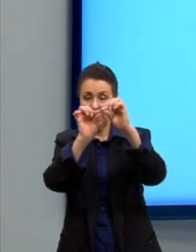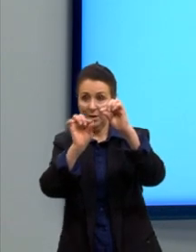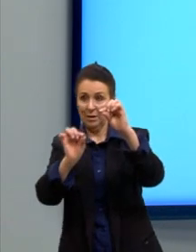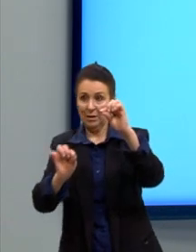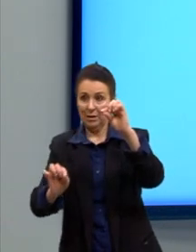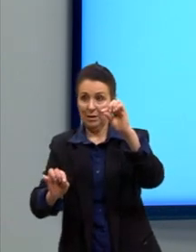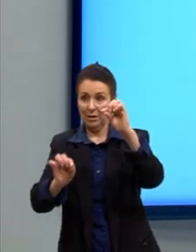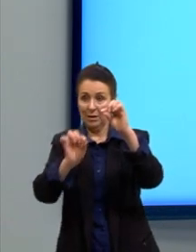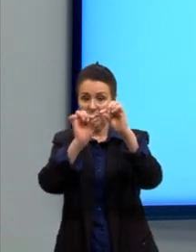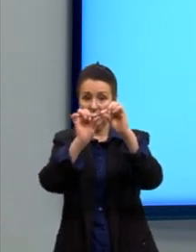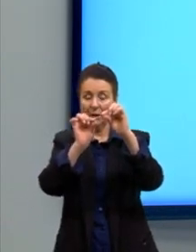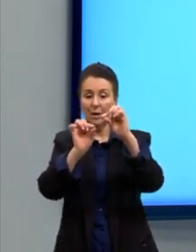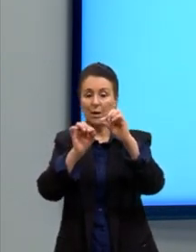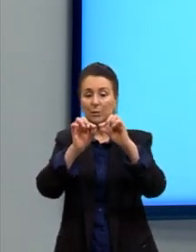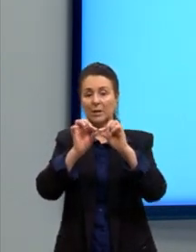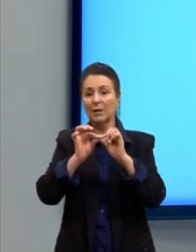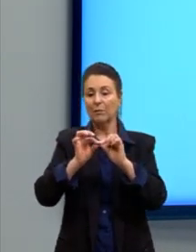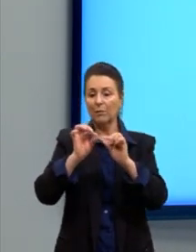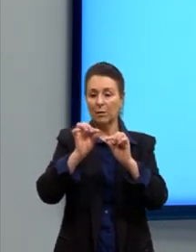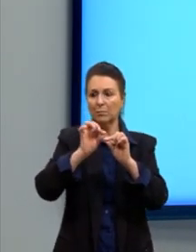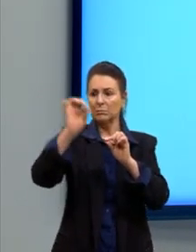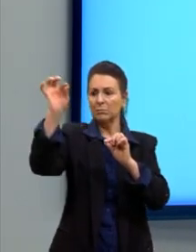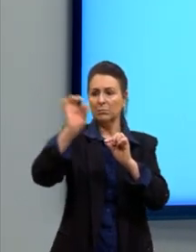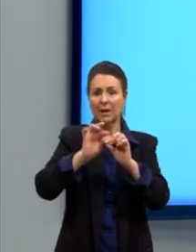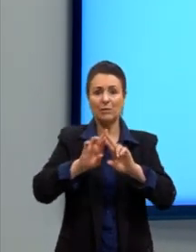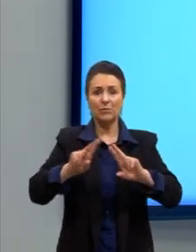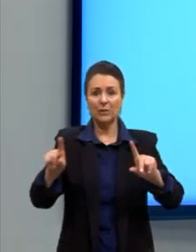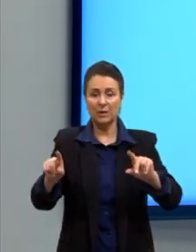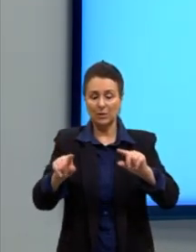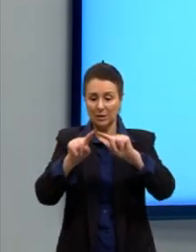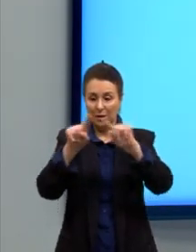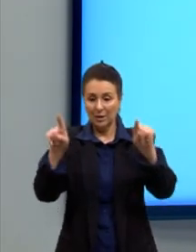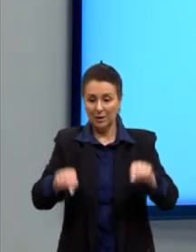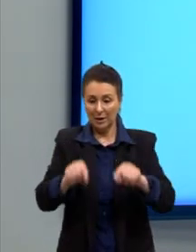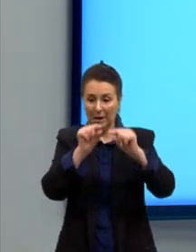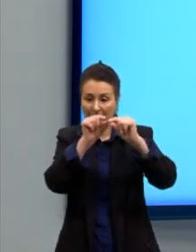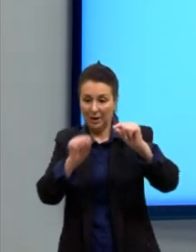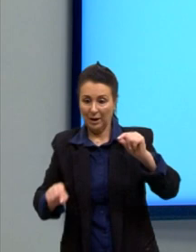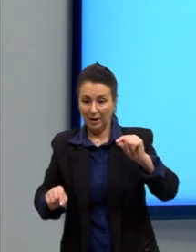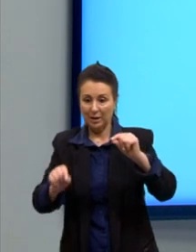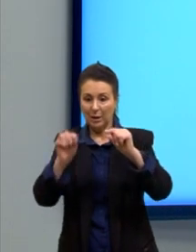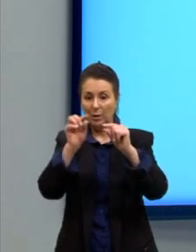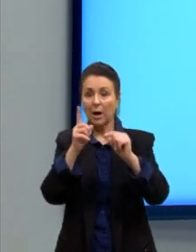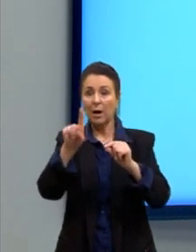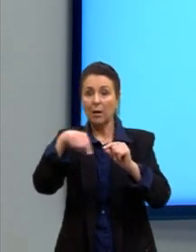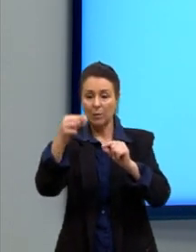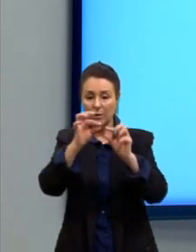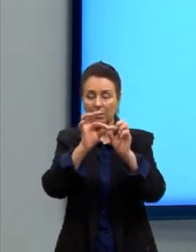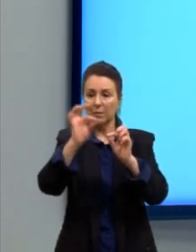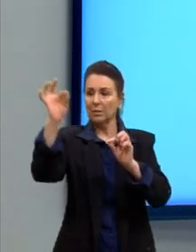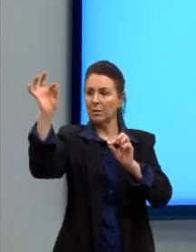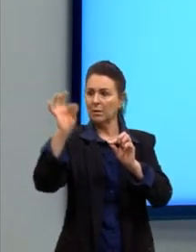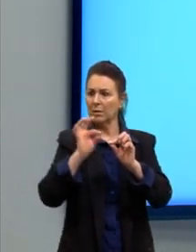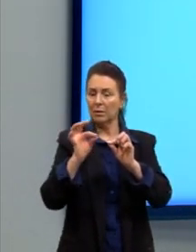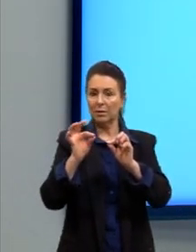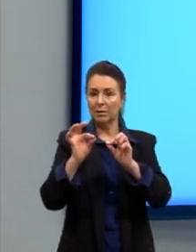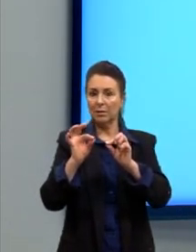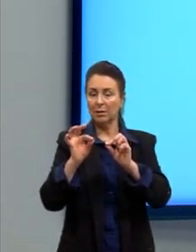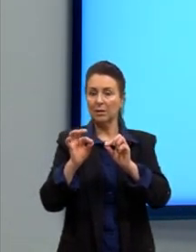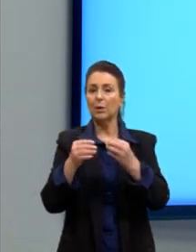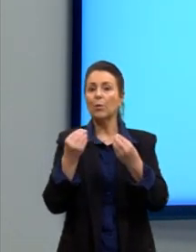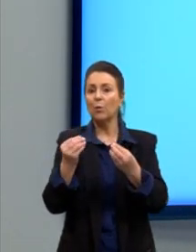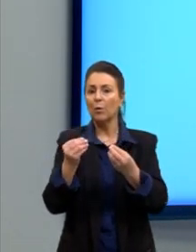e a outra reta em um plano diferente. Mas, para medir a distância entre elas, nós também